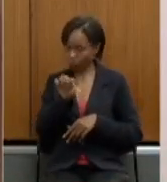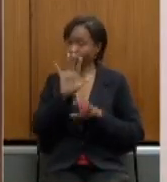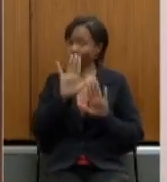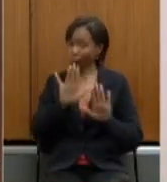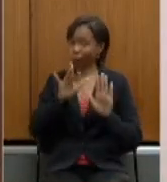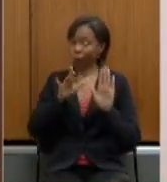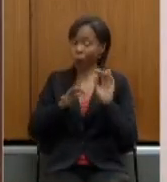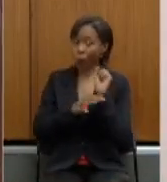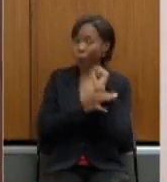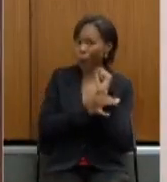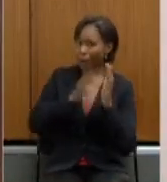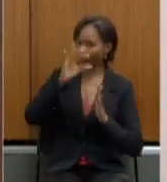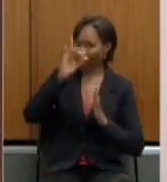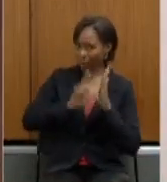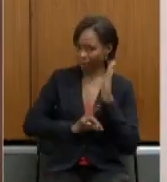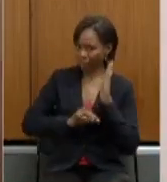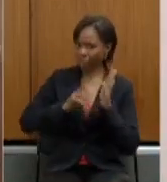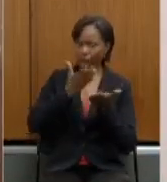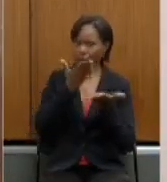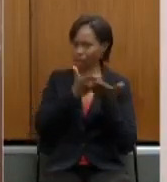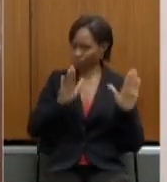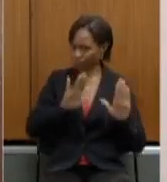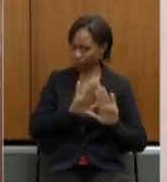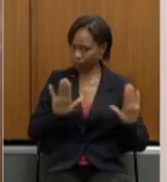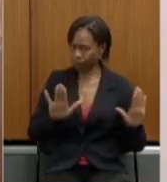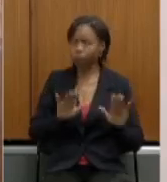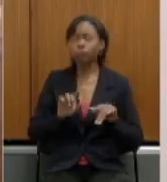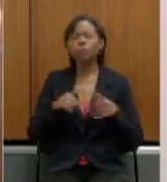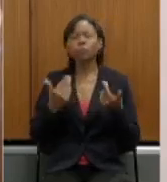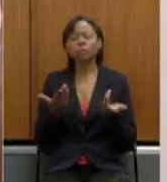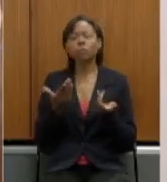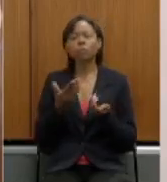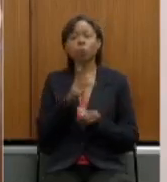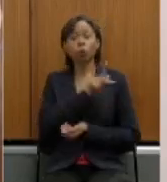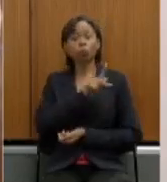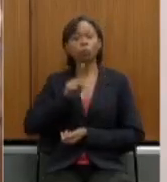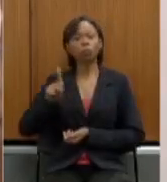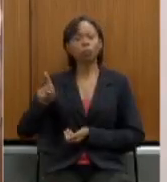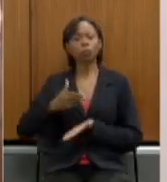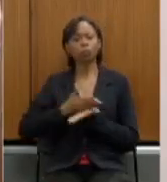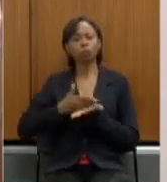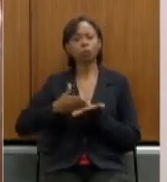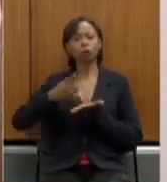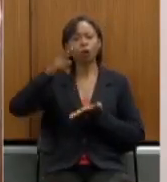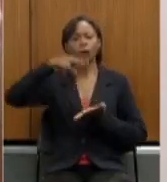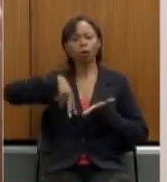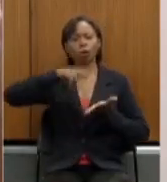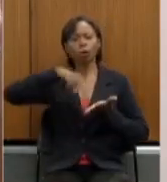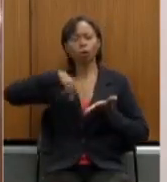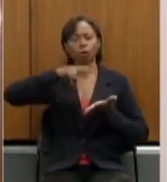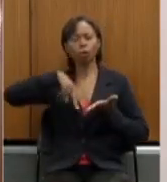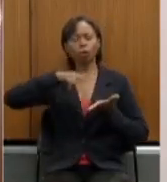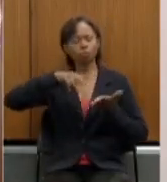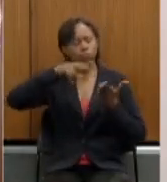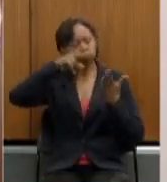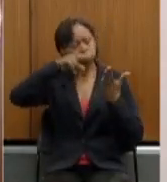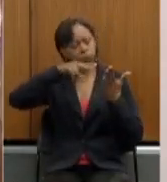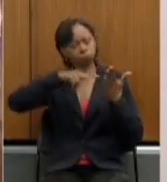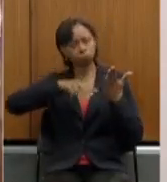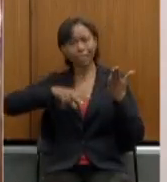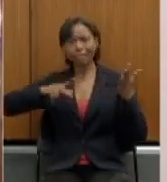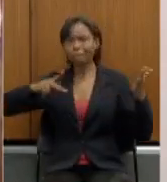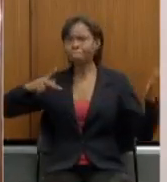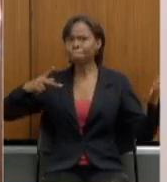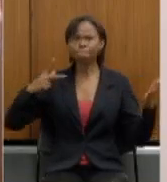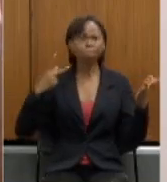quando se começou o presidente Nelson Leal começou a leitura simplesmente houve uma